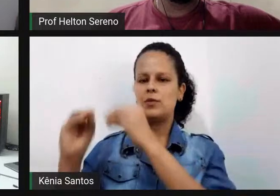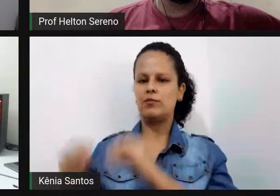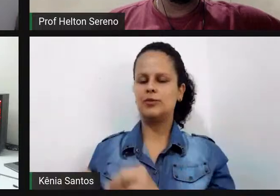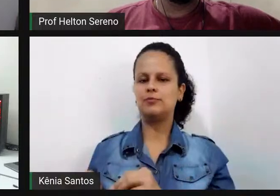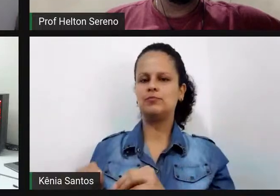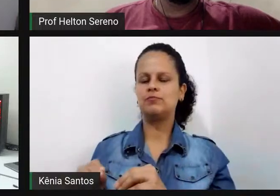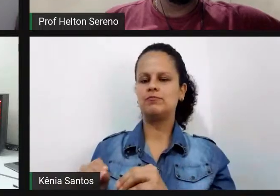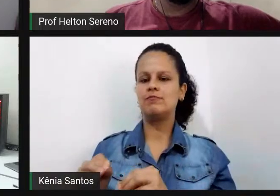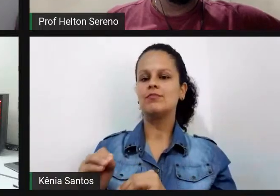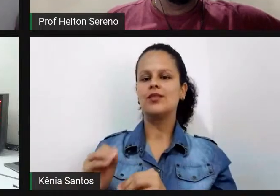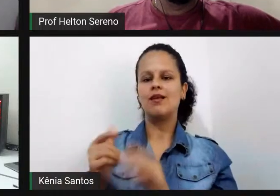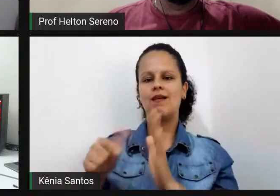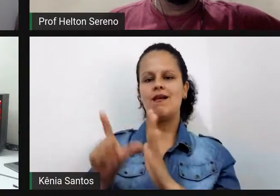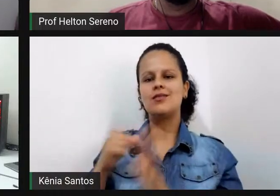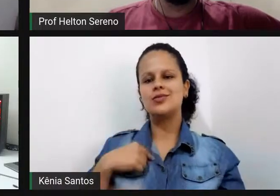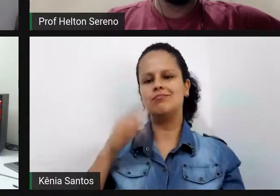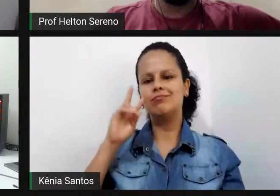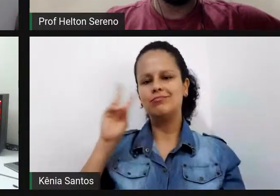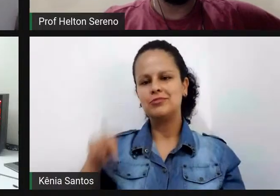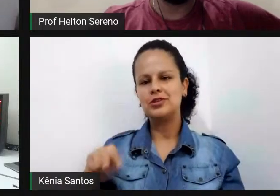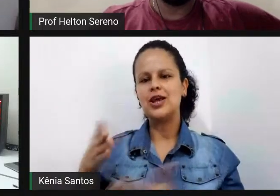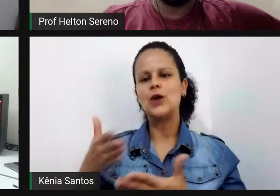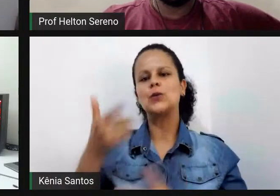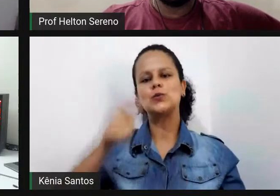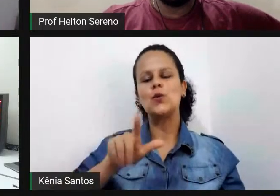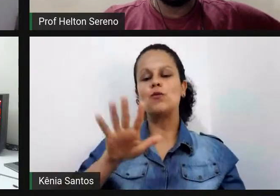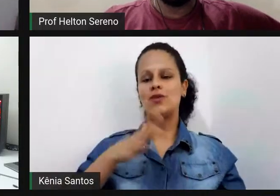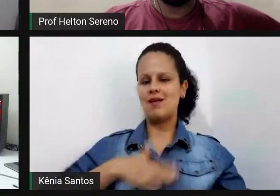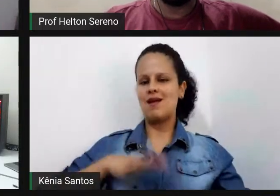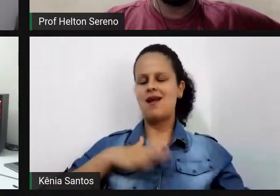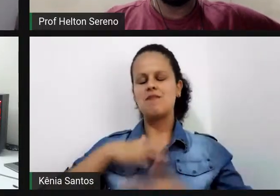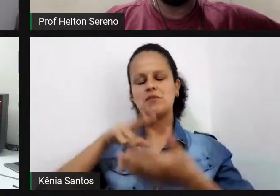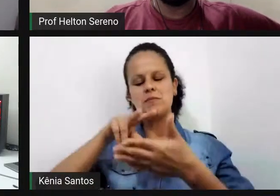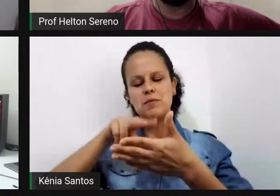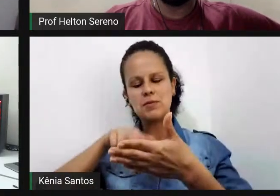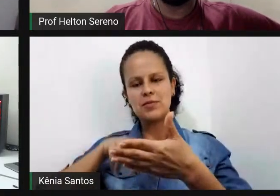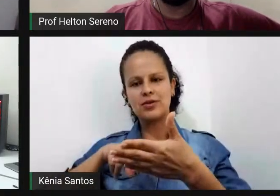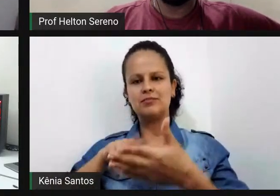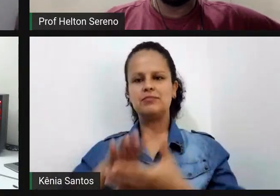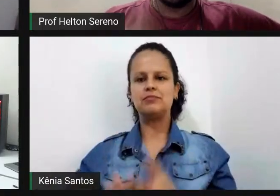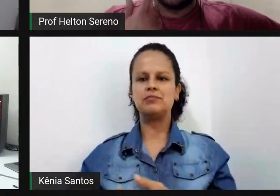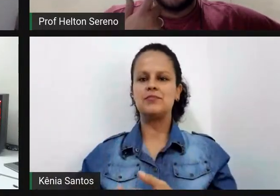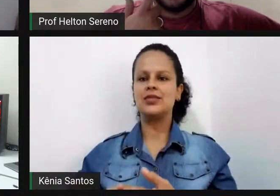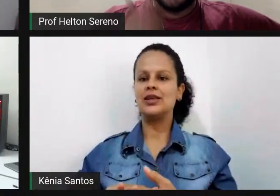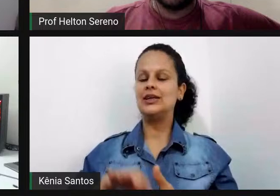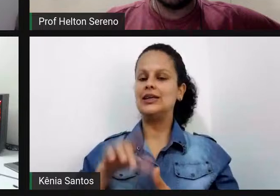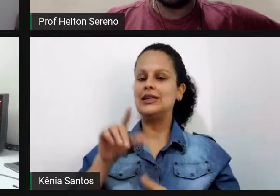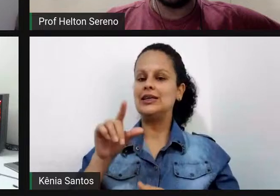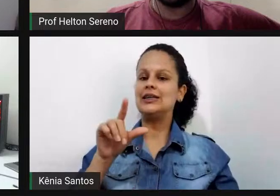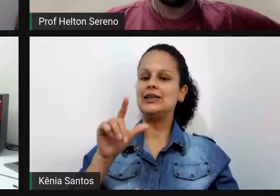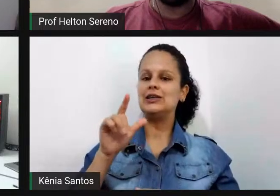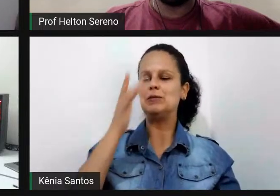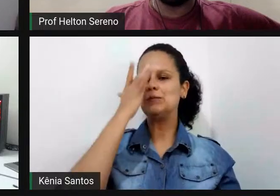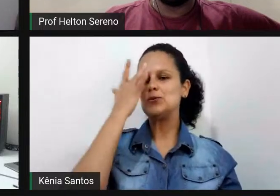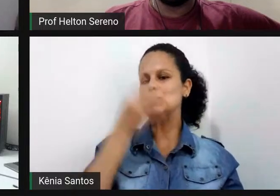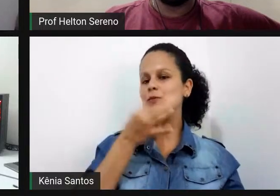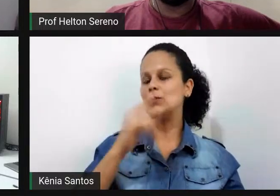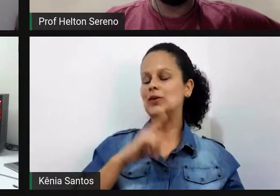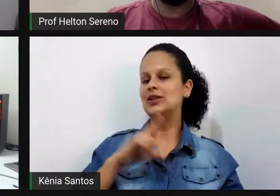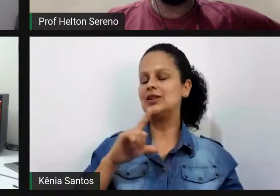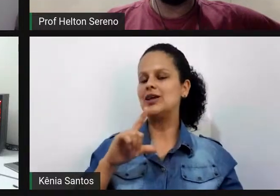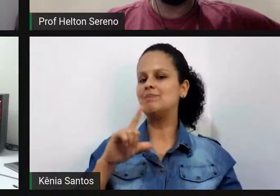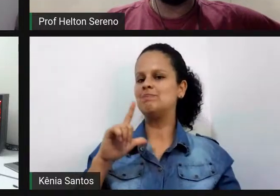já tinha dado uma conferida mas deixa eu olhar com calma agora tenho ótimas expectativas para esse curso que bom